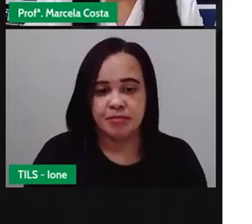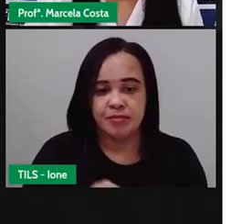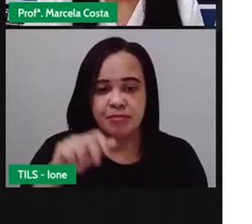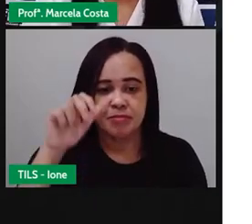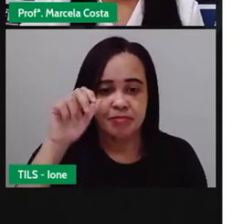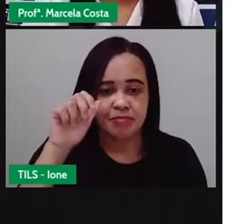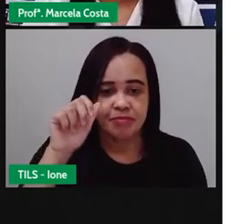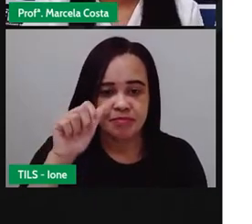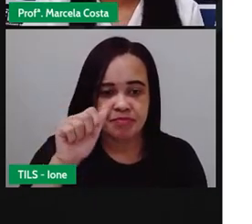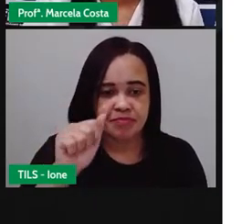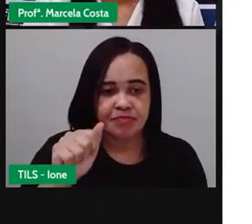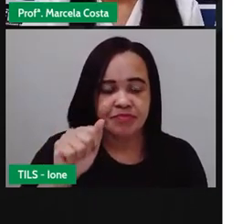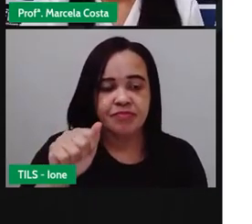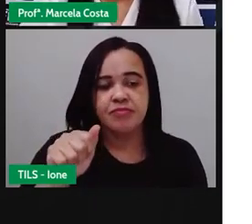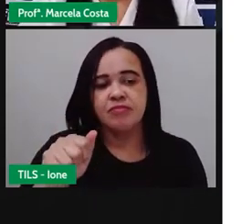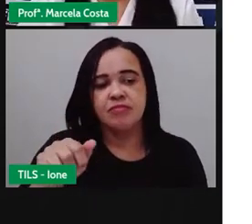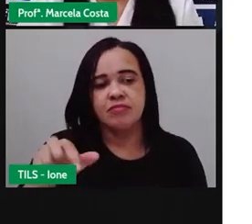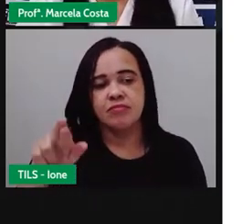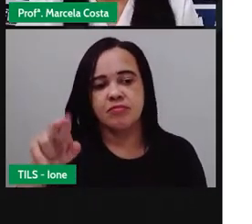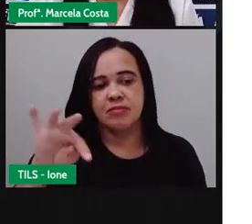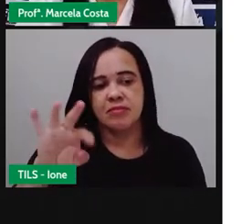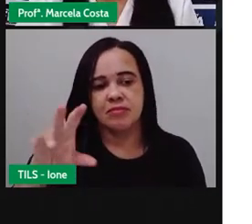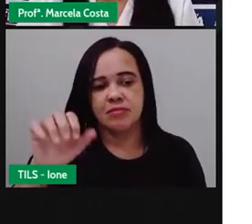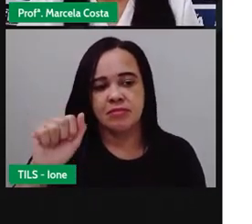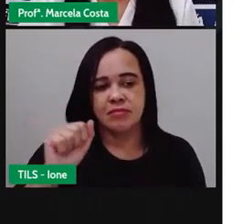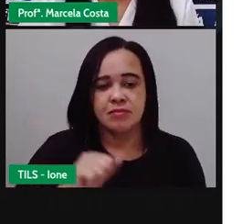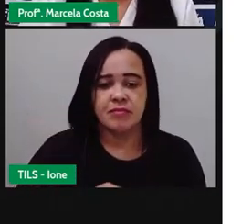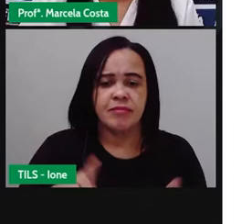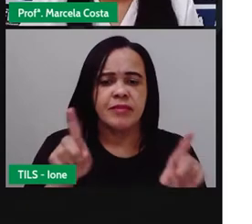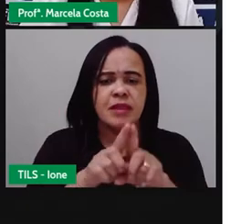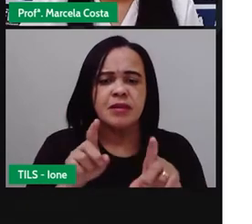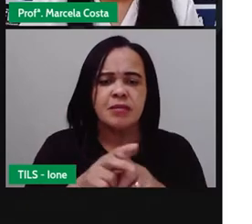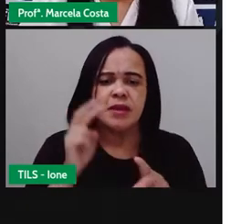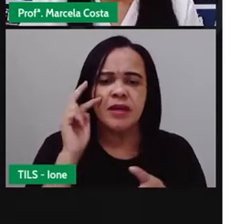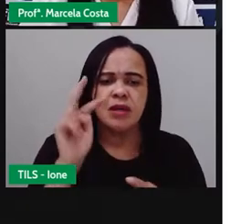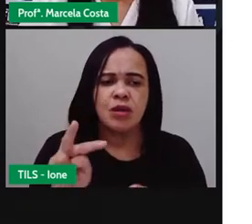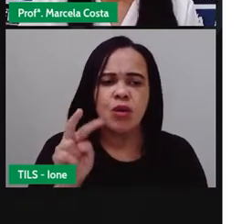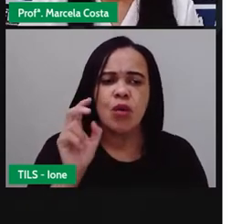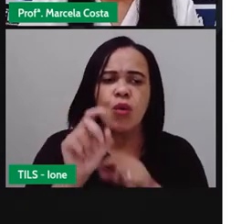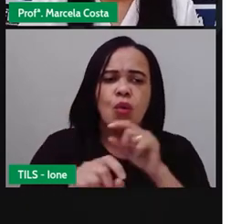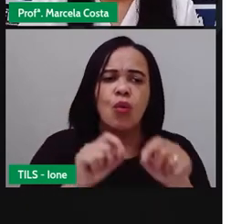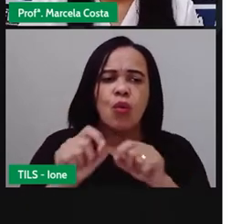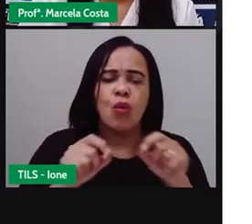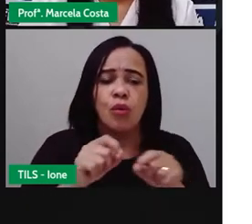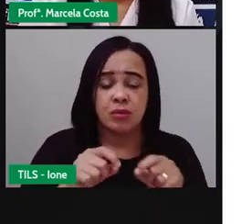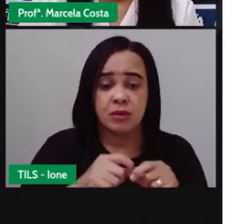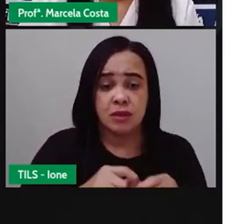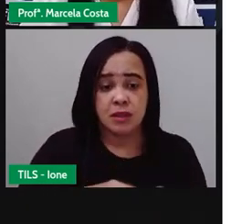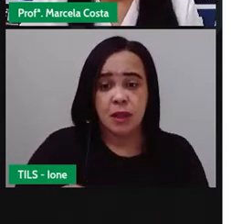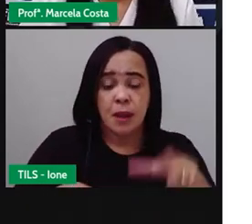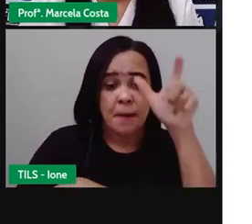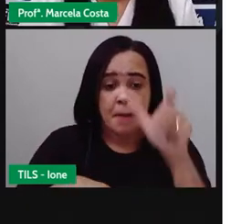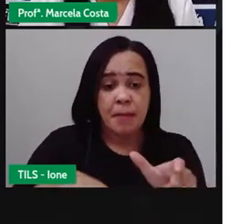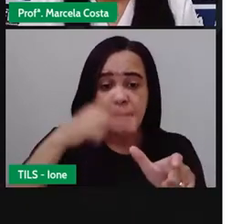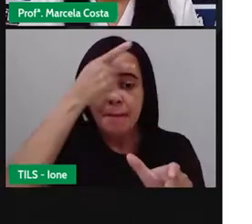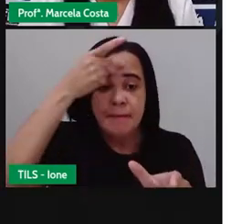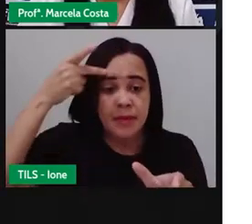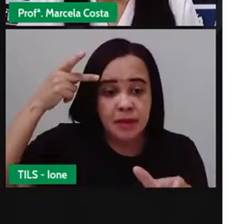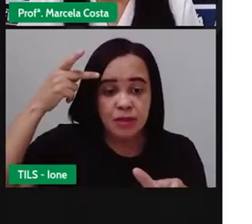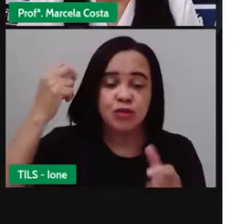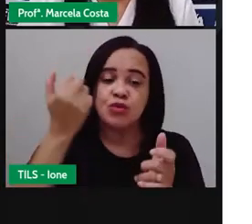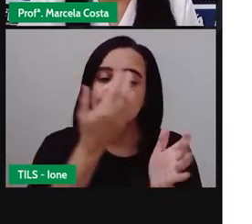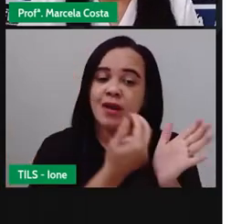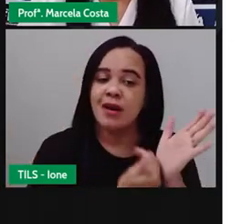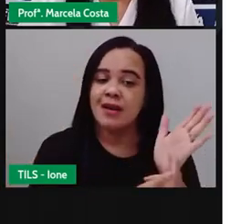Na capa do livro, você também consegue identificar o nome do ilustrador, da ilustradora.